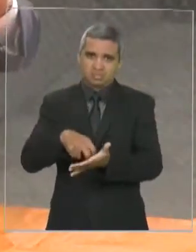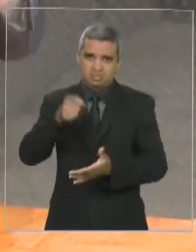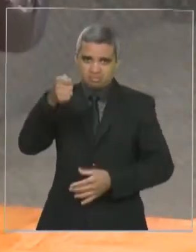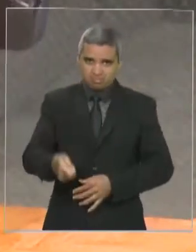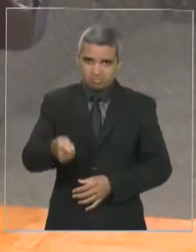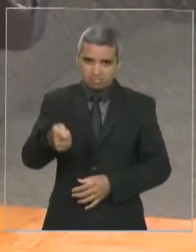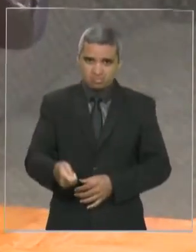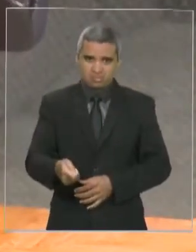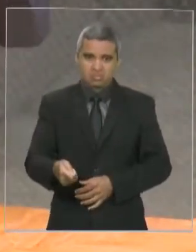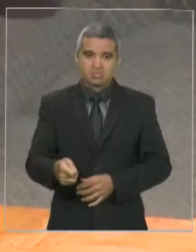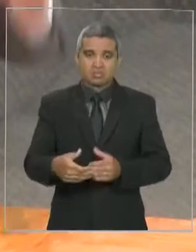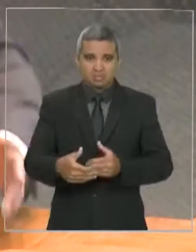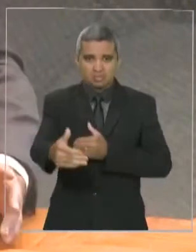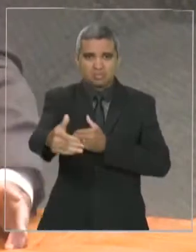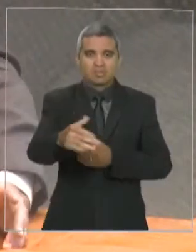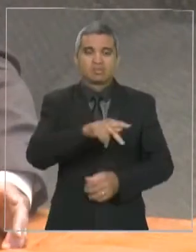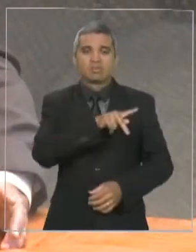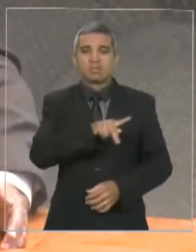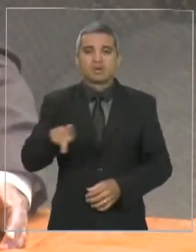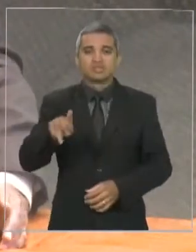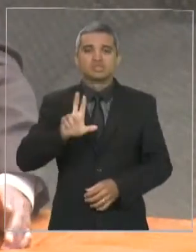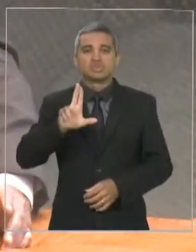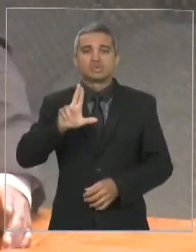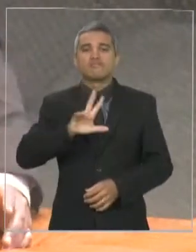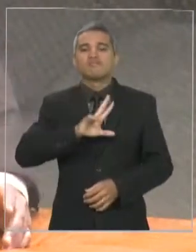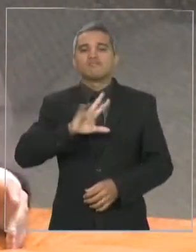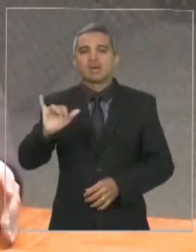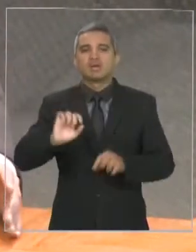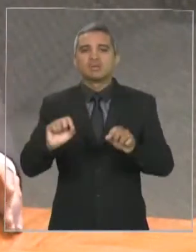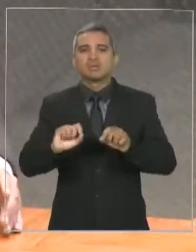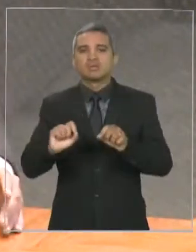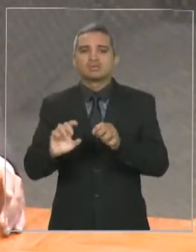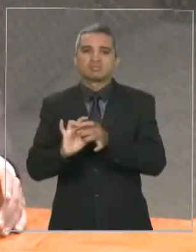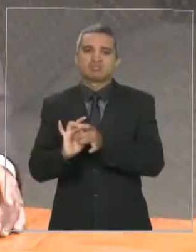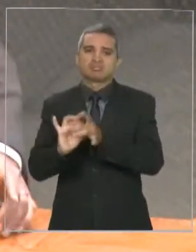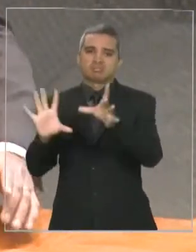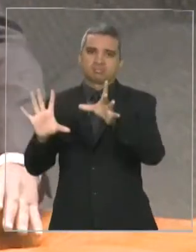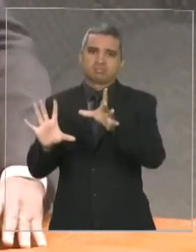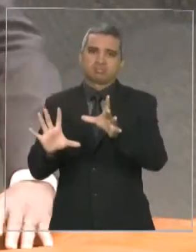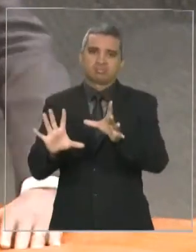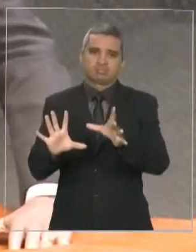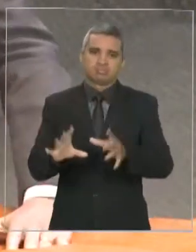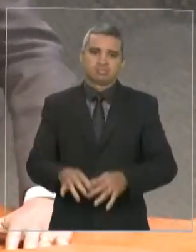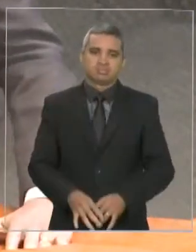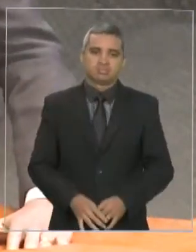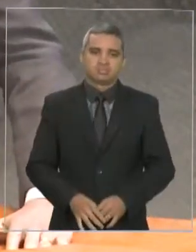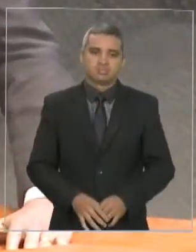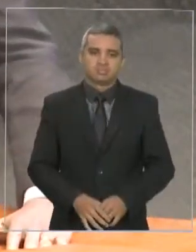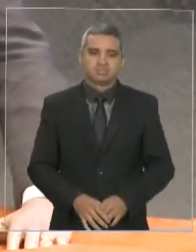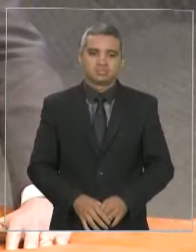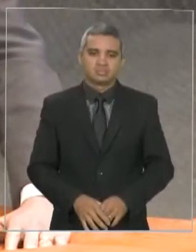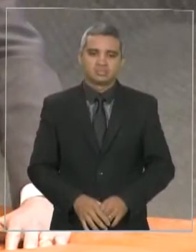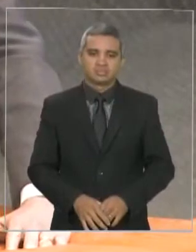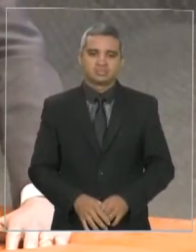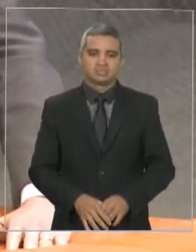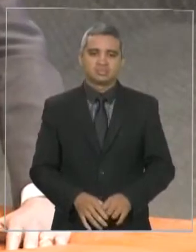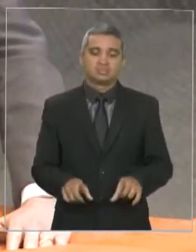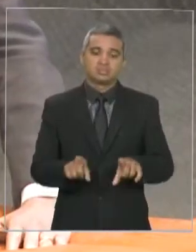será absolvido. E eu aproveito aqui